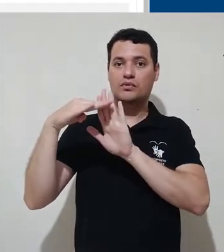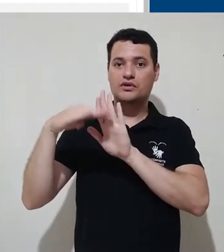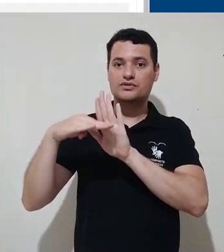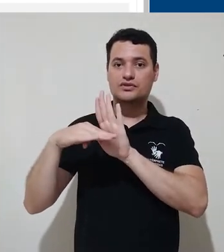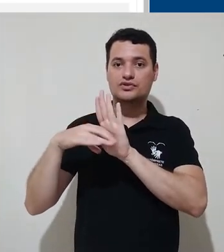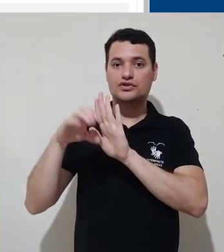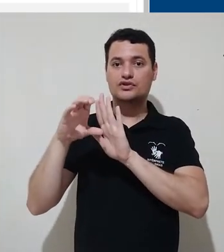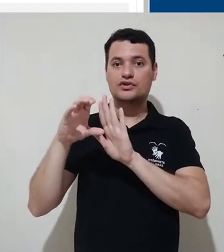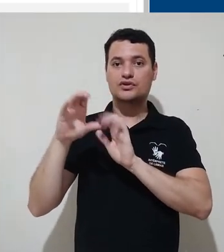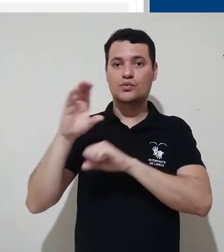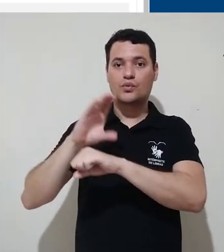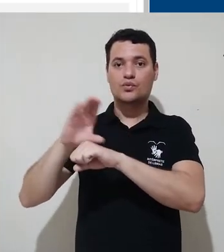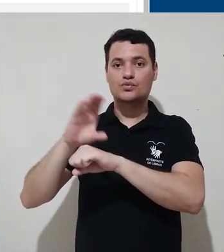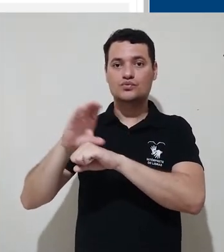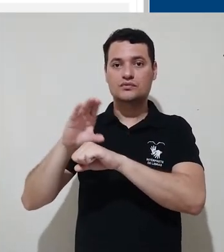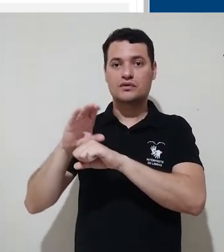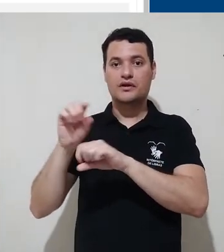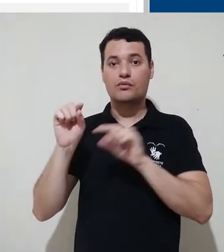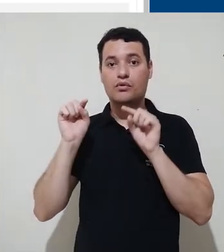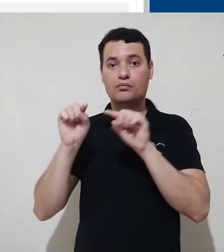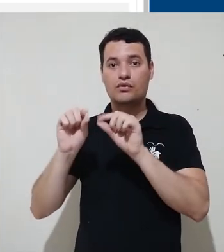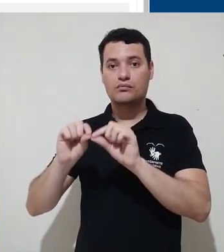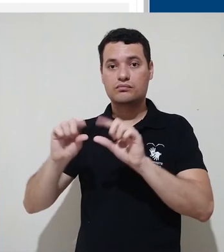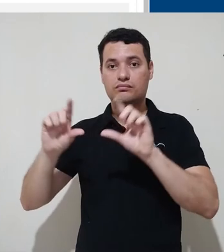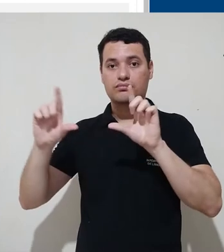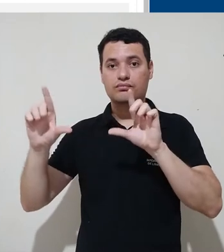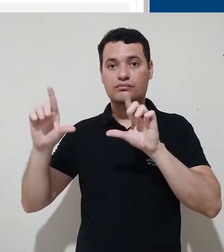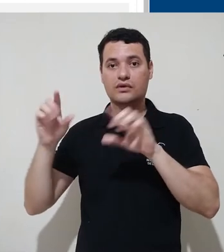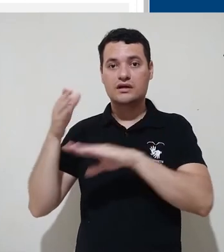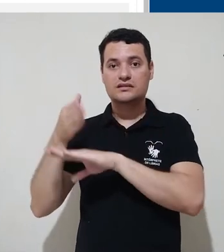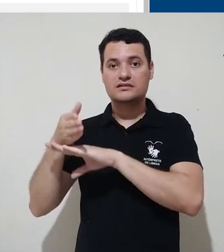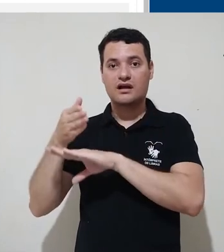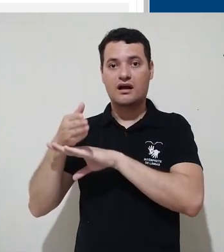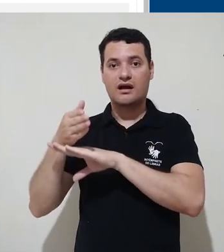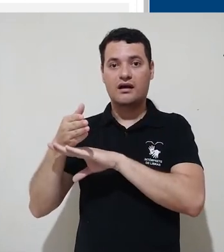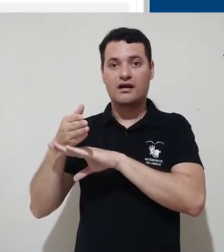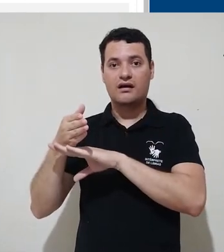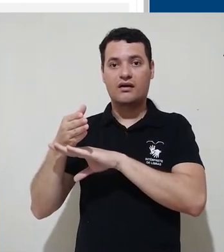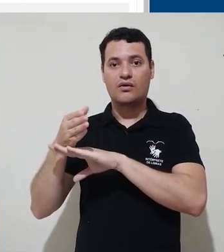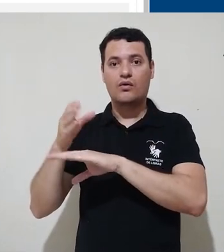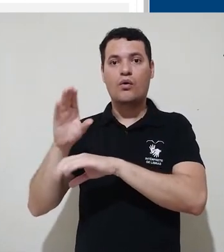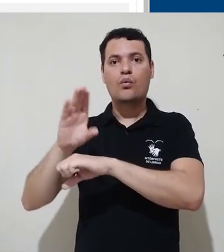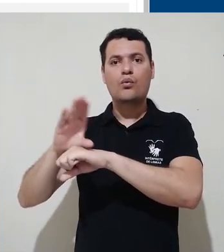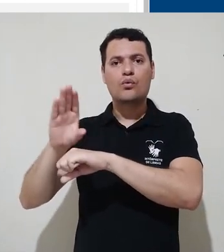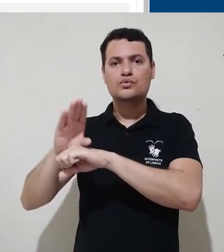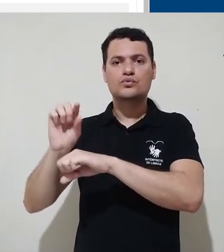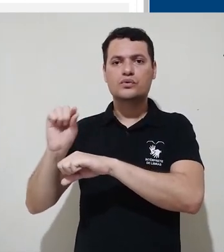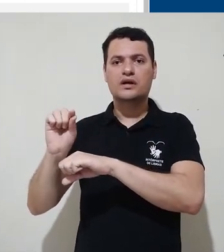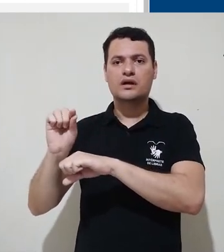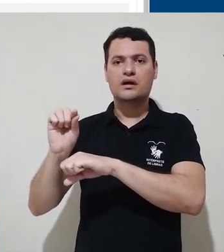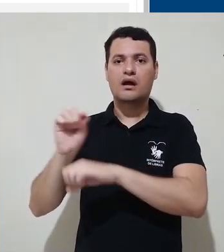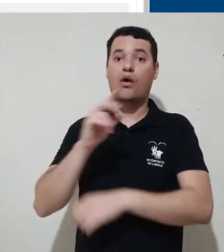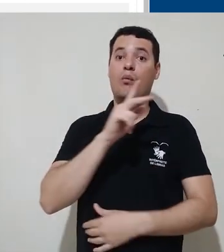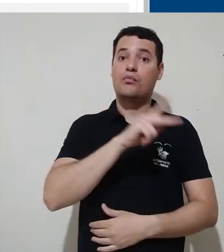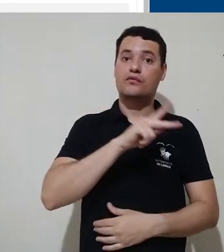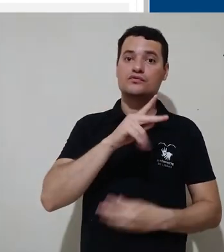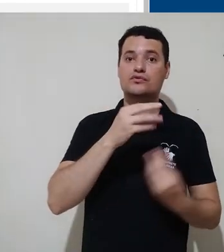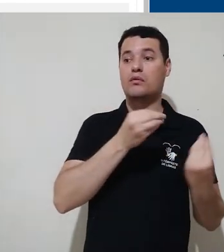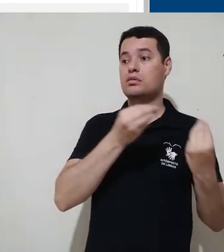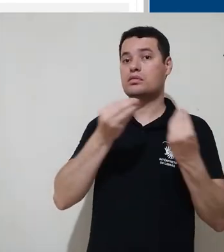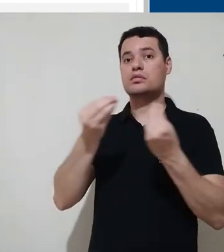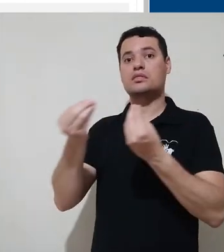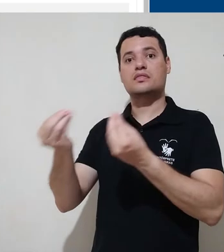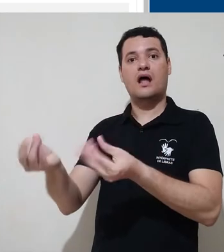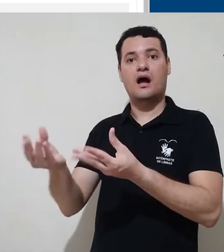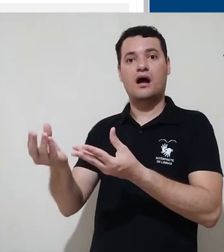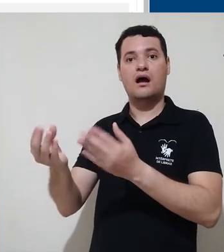de cursos. Eu posso escolher um curso para fazer acesso. Um curso será onde o professor vai